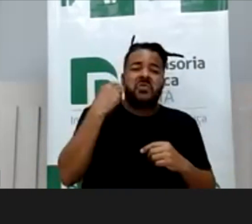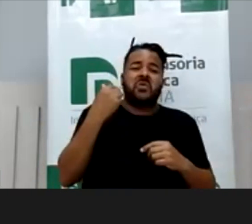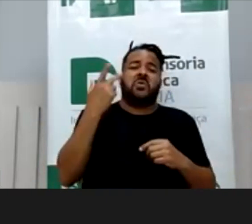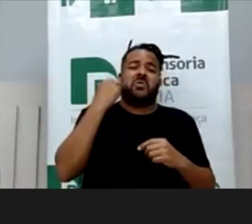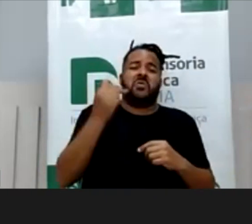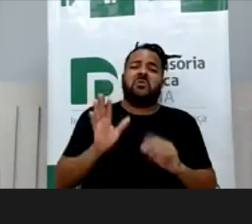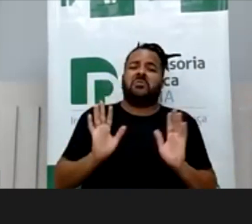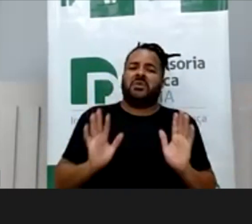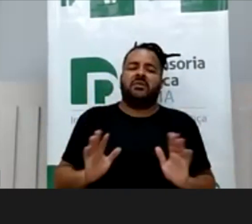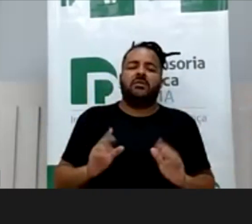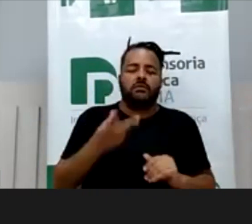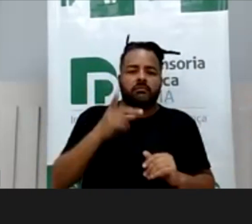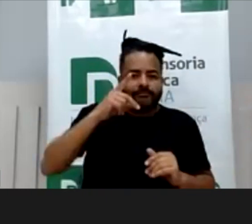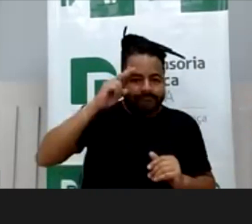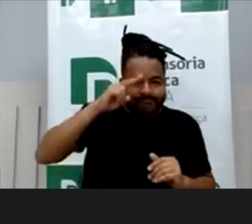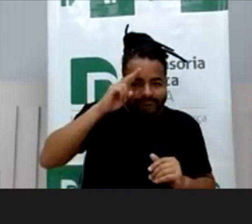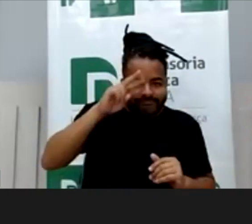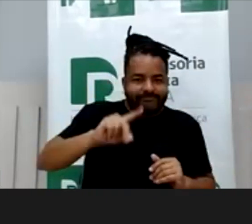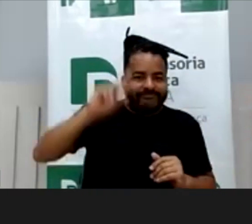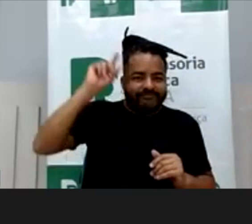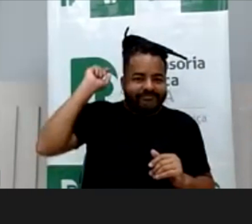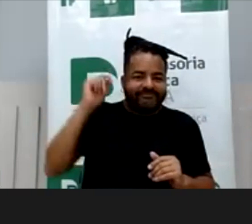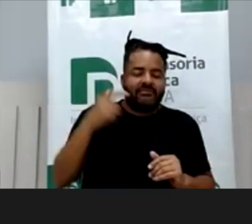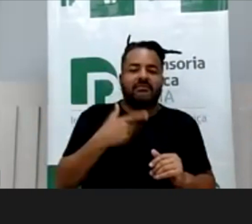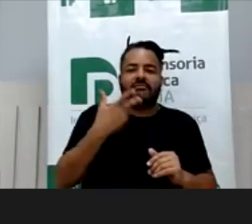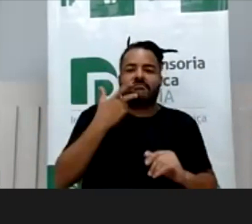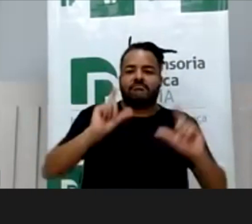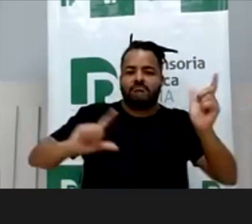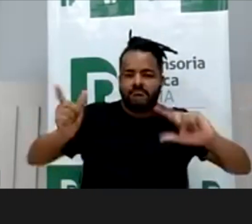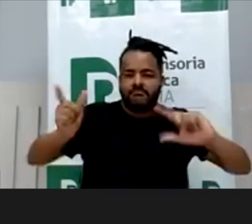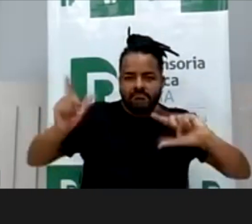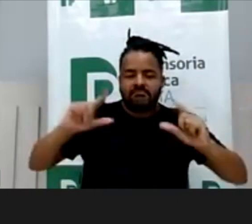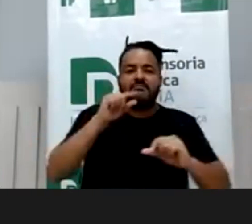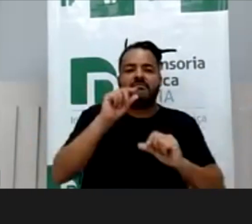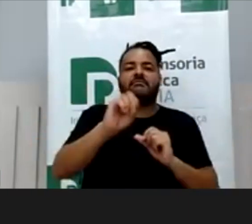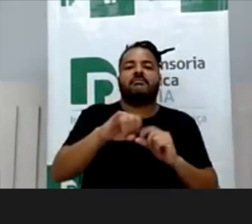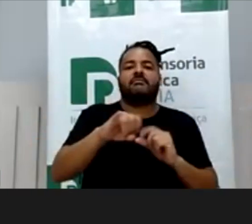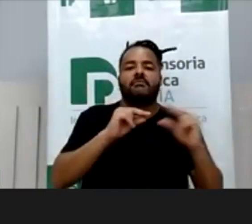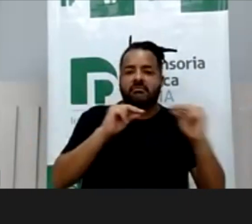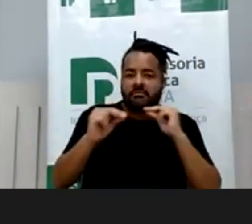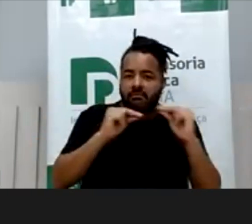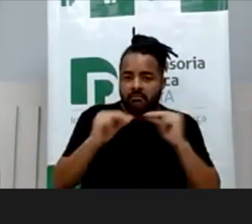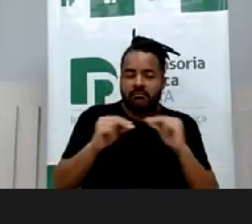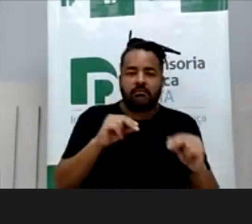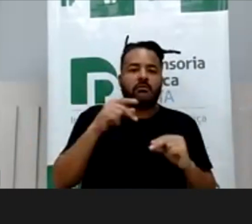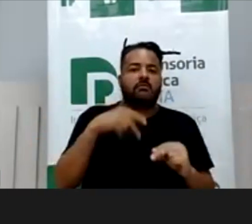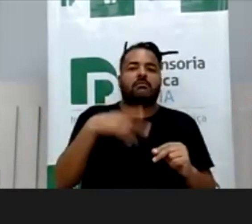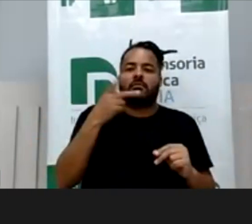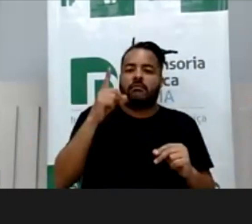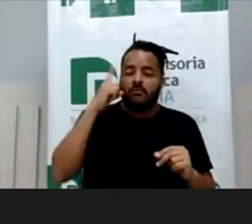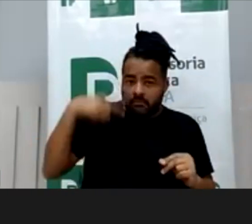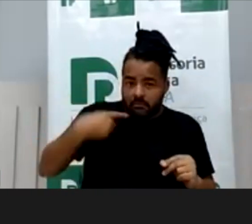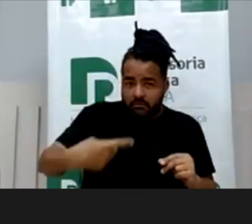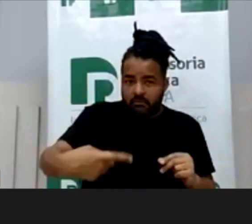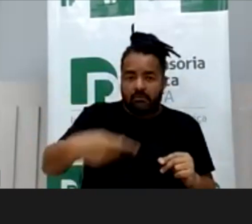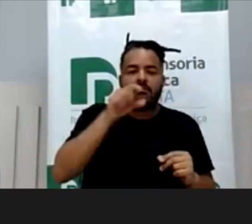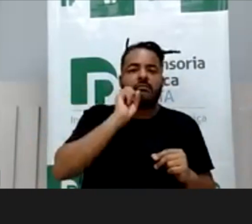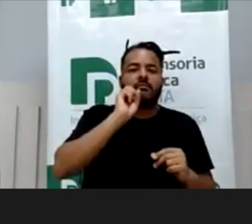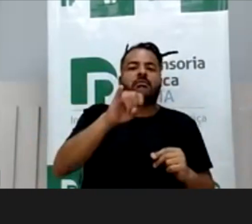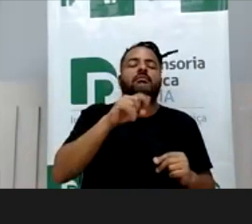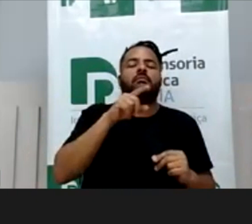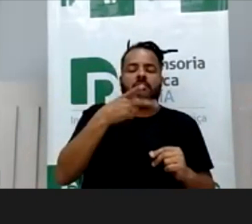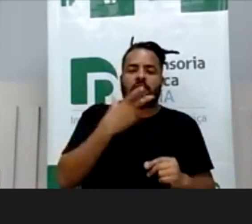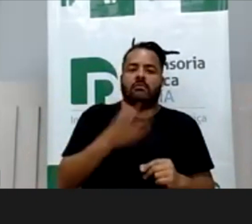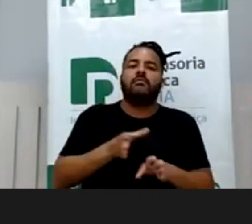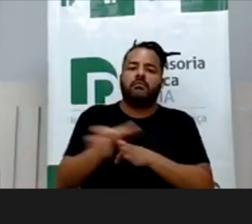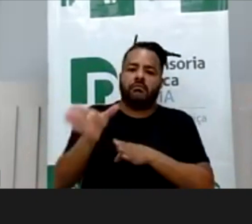E aí, antigamente, a gente tem aquela questão da TV, quando fazia a novela, eu estou dizendo porque no dia a dia nosso o pessoal dizia assim, conselheiro,